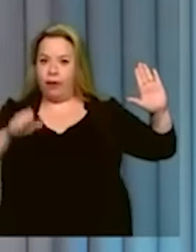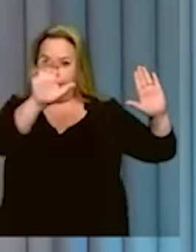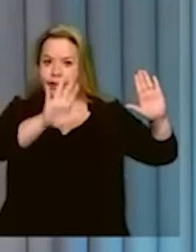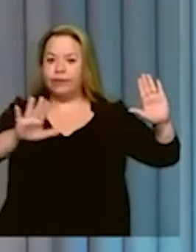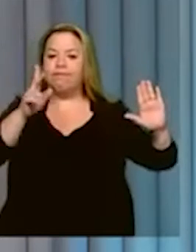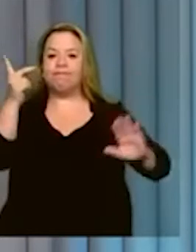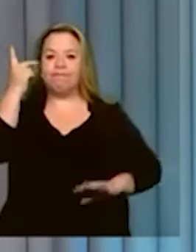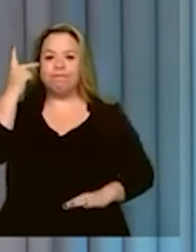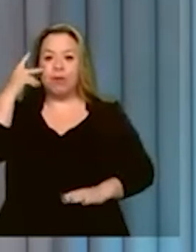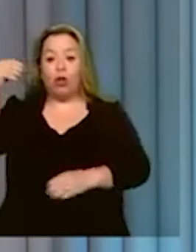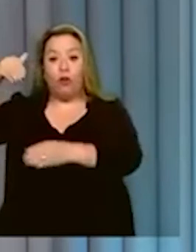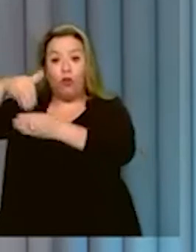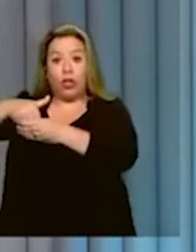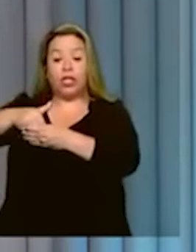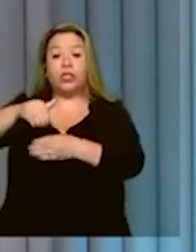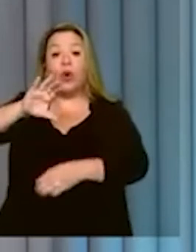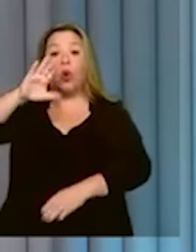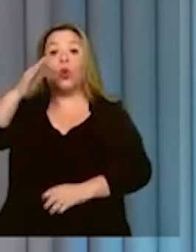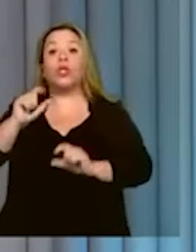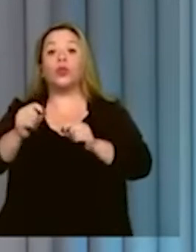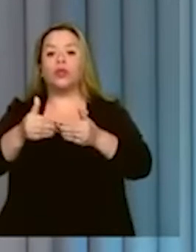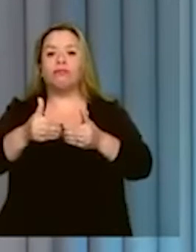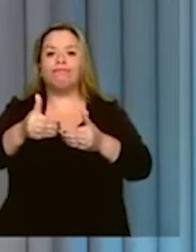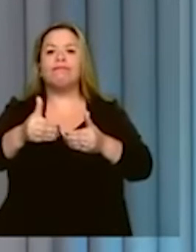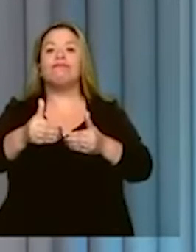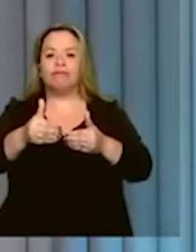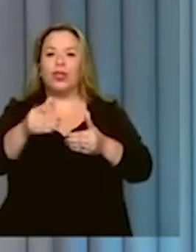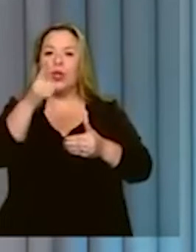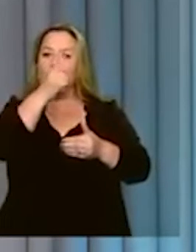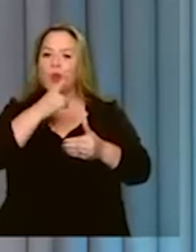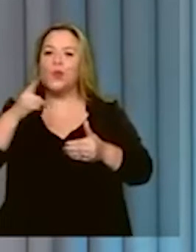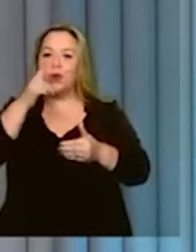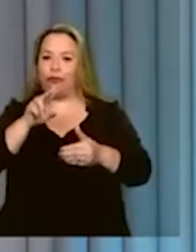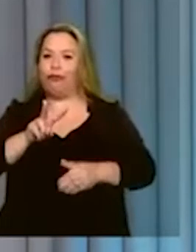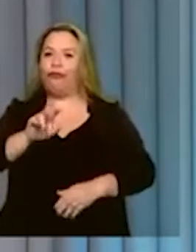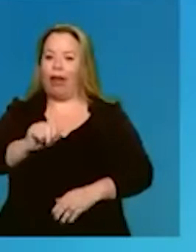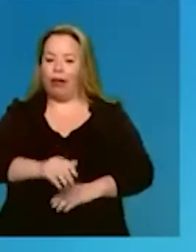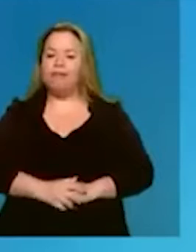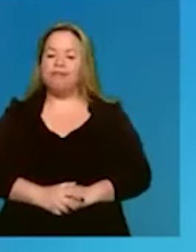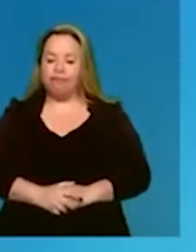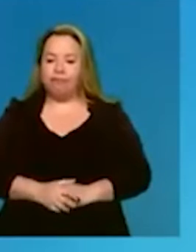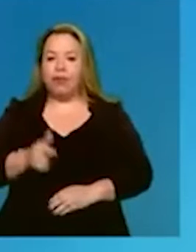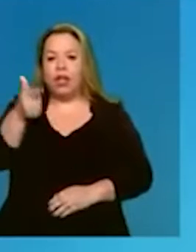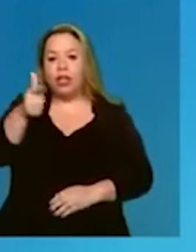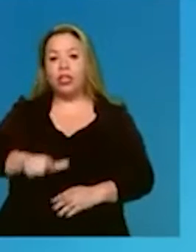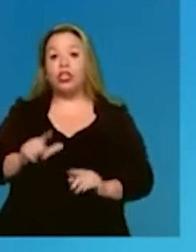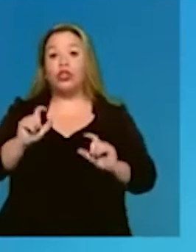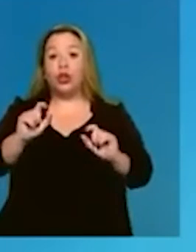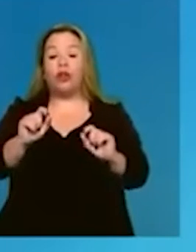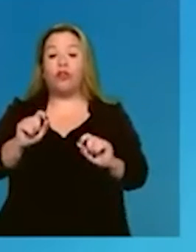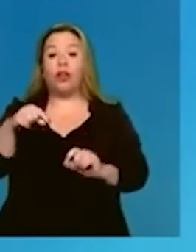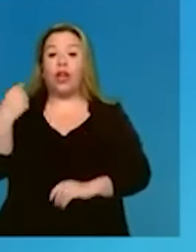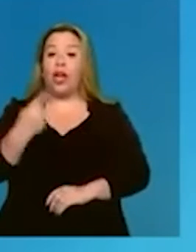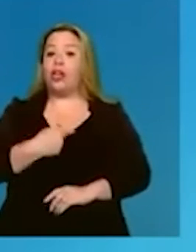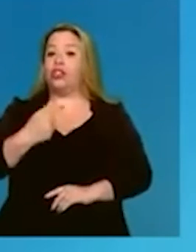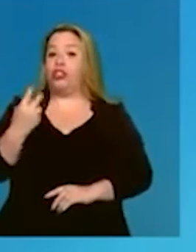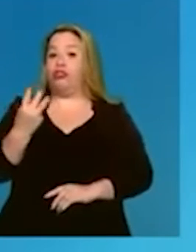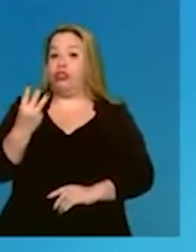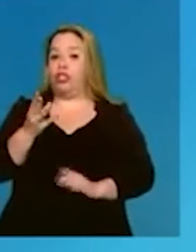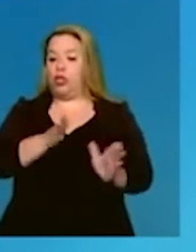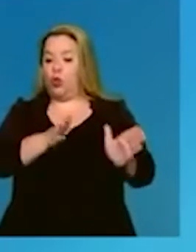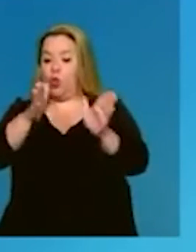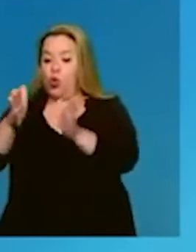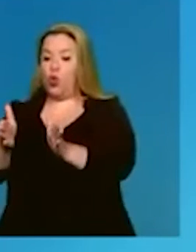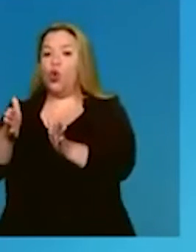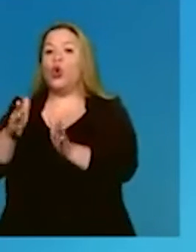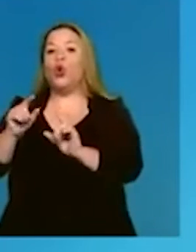São Paulo. Votação que acontece agora no próximo domingo. Novamente, nós voltamos aqui nesse terceiro bloco